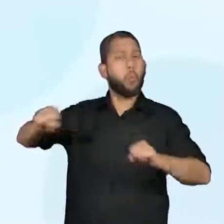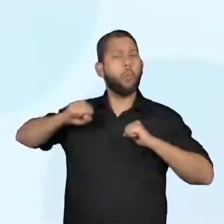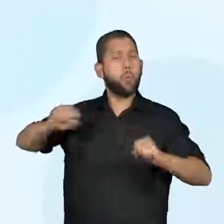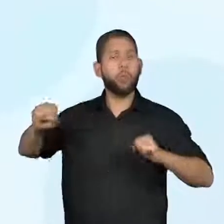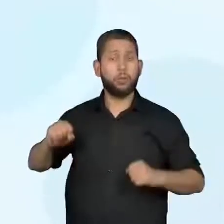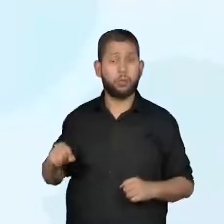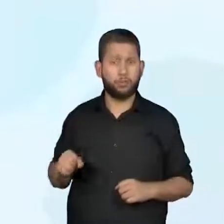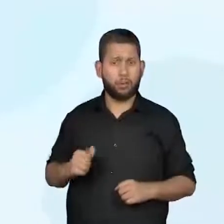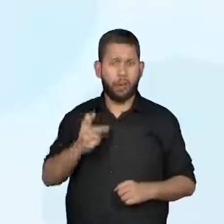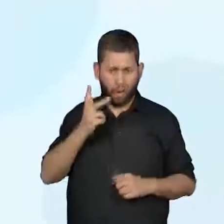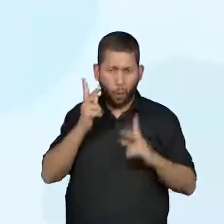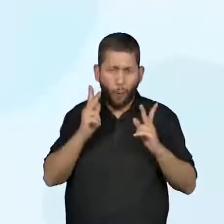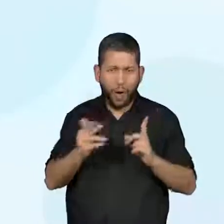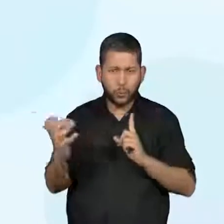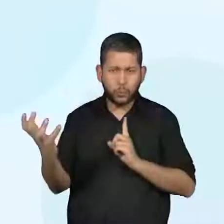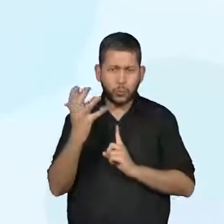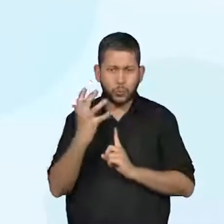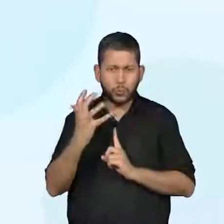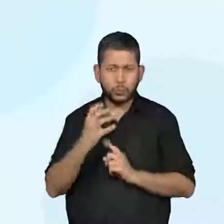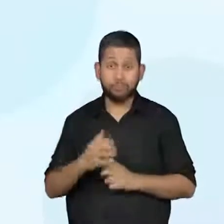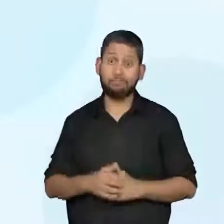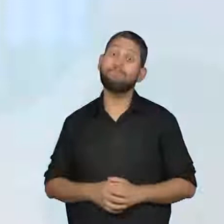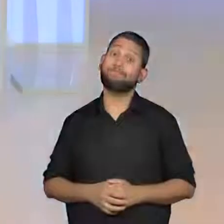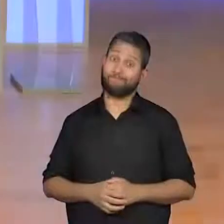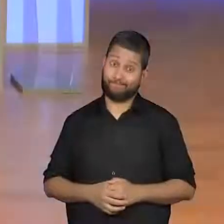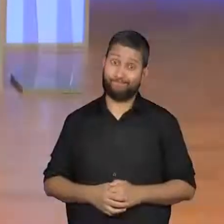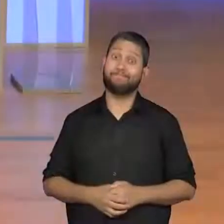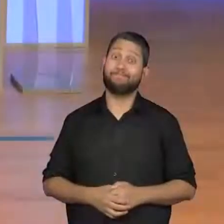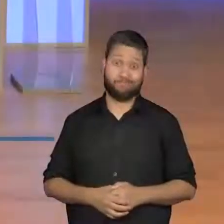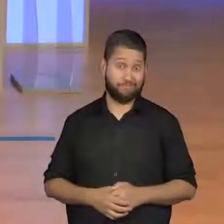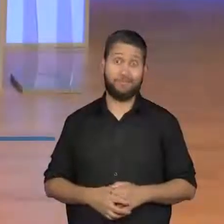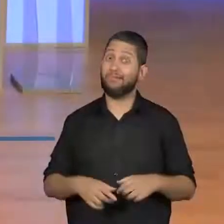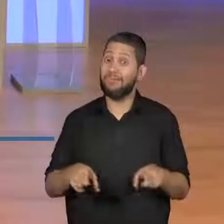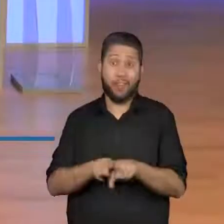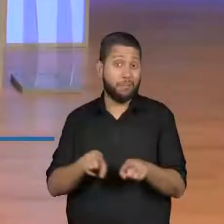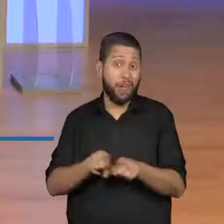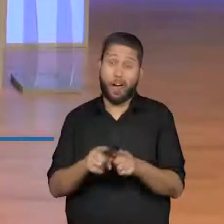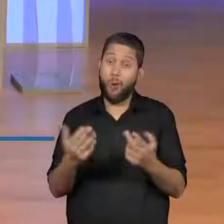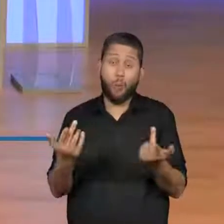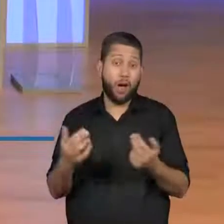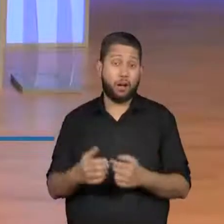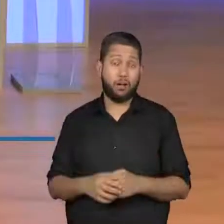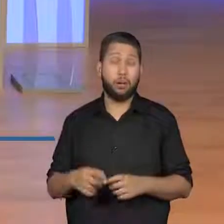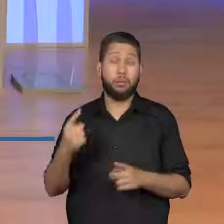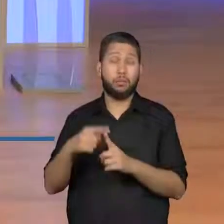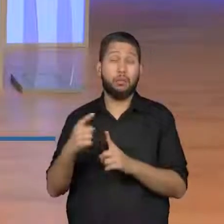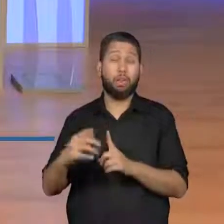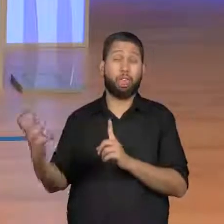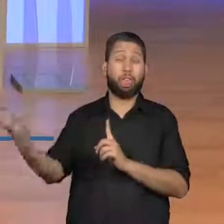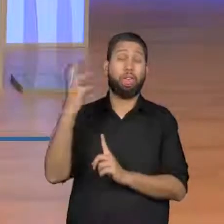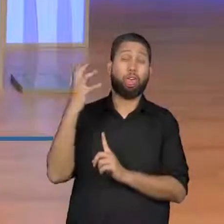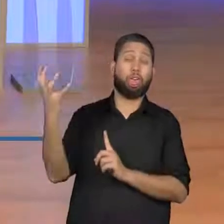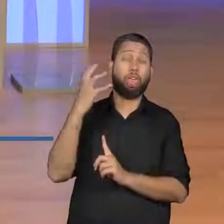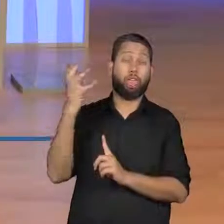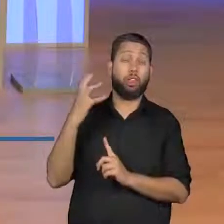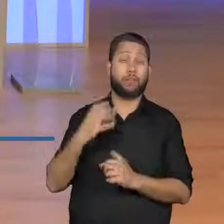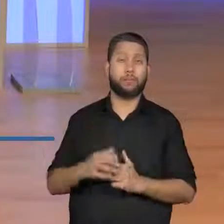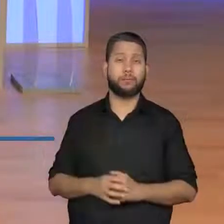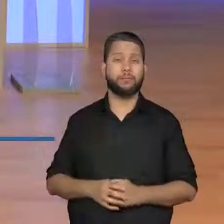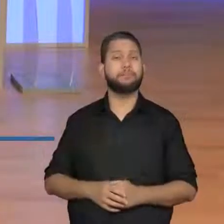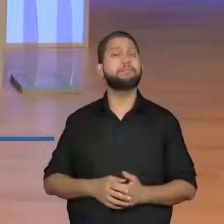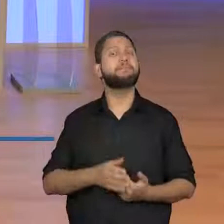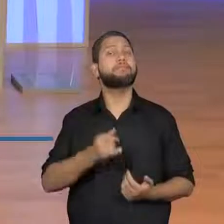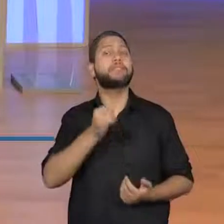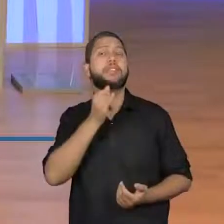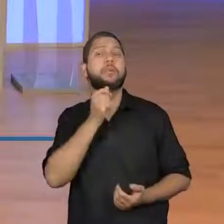é também. Também é, não é? E qual seria o melhor ambiente para viver? Um ambiente barulhento ou